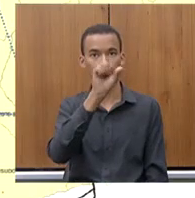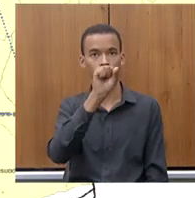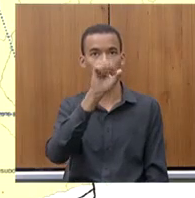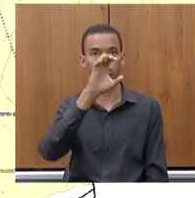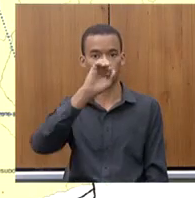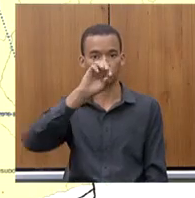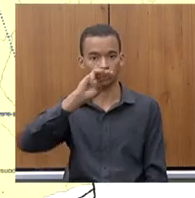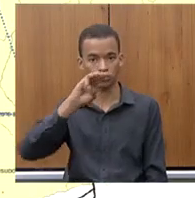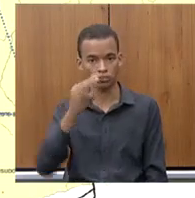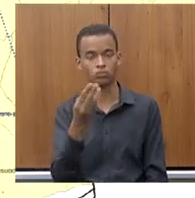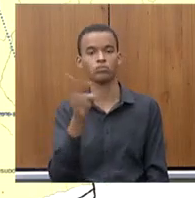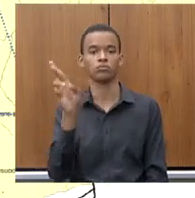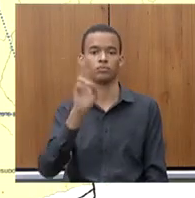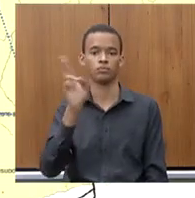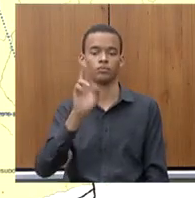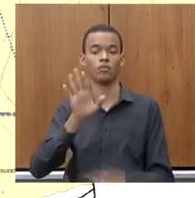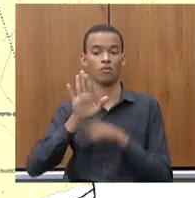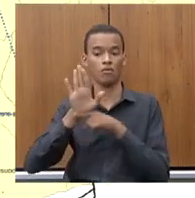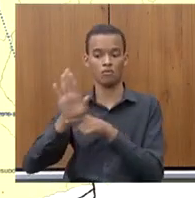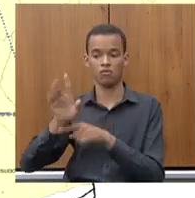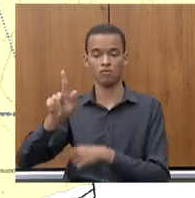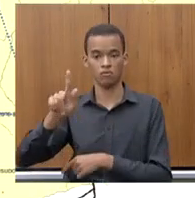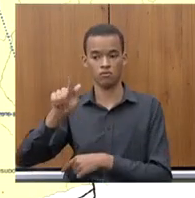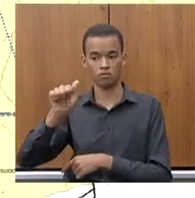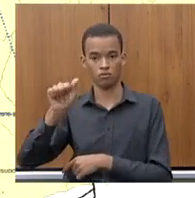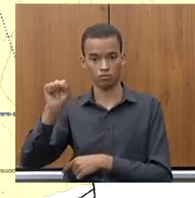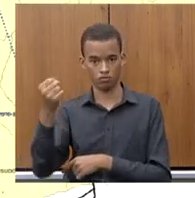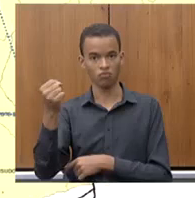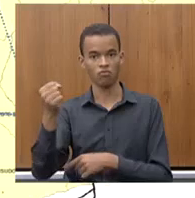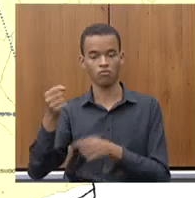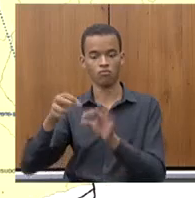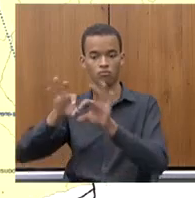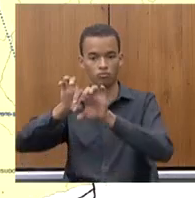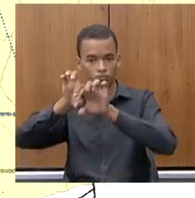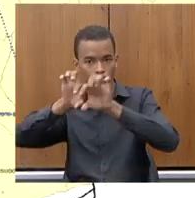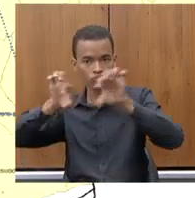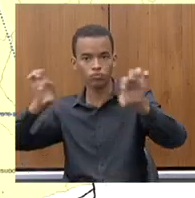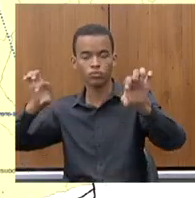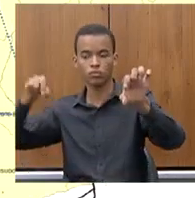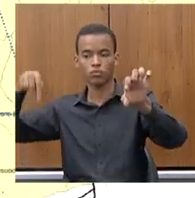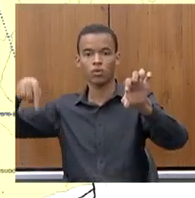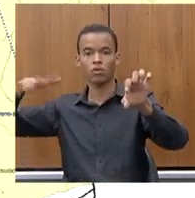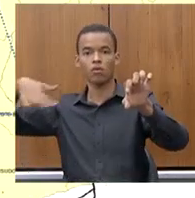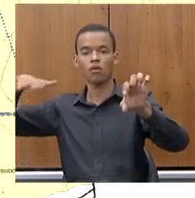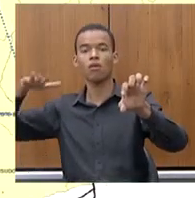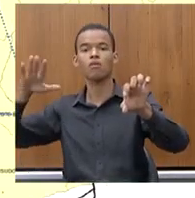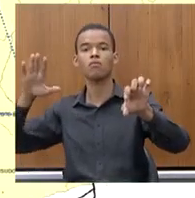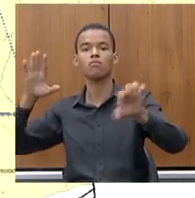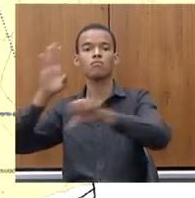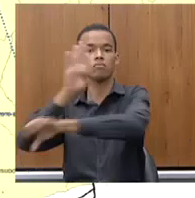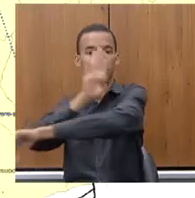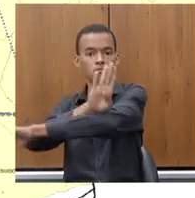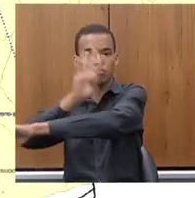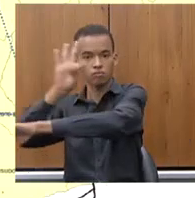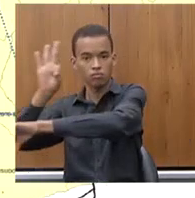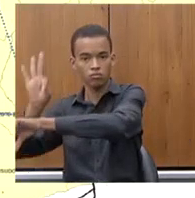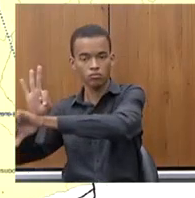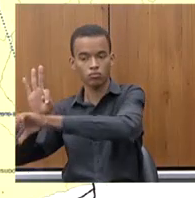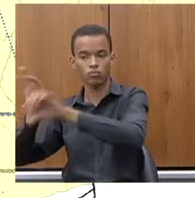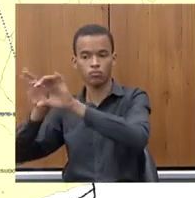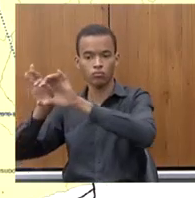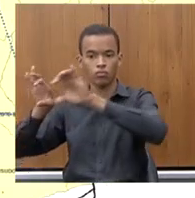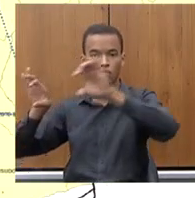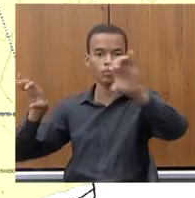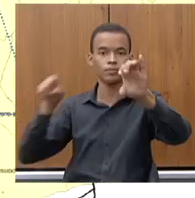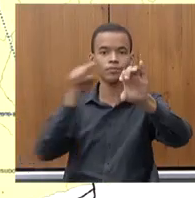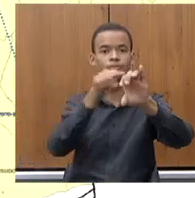que está ligando ali saindo de Betim e indo até Divinópolis. Esse gasoduto é